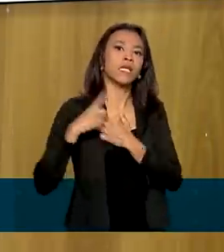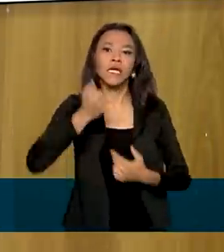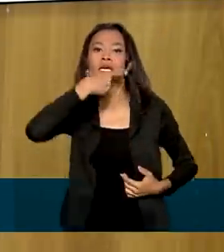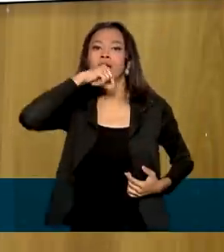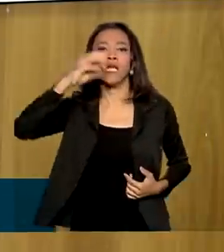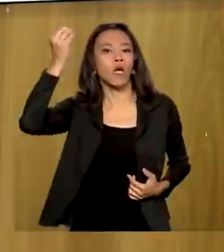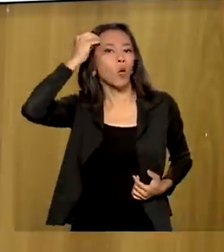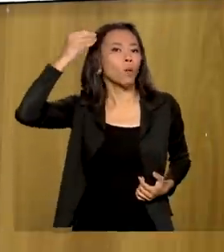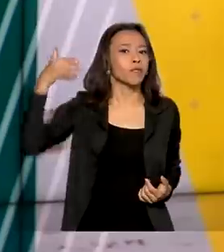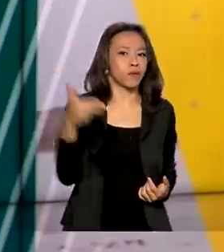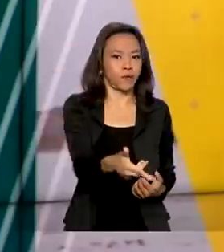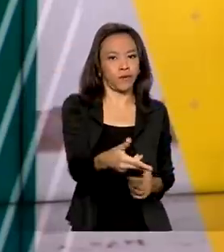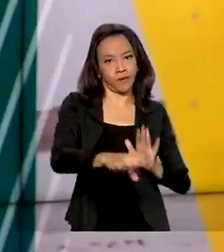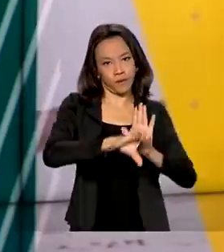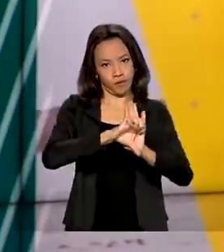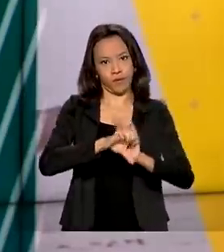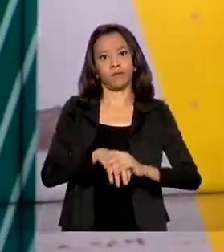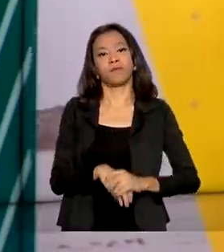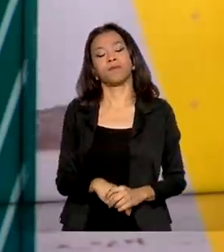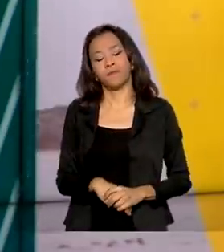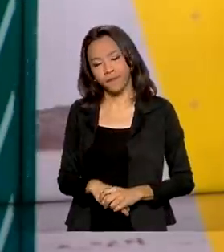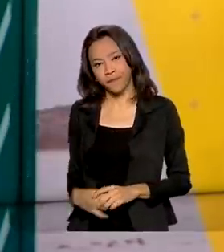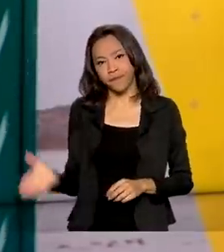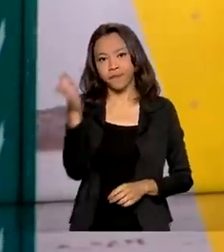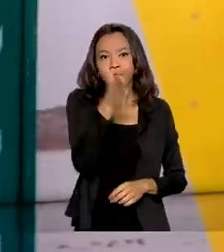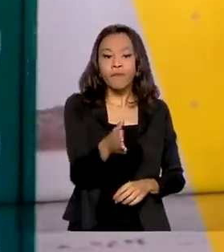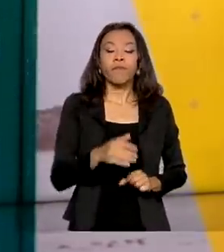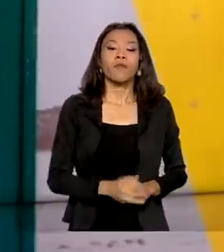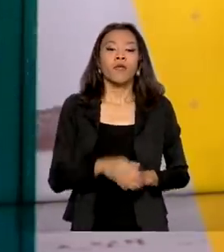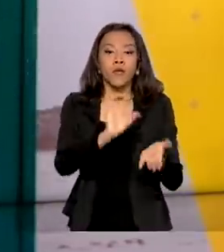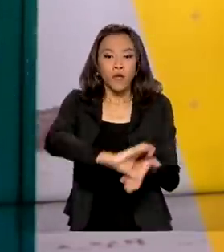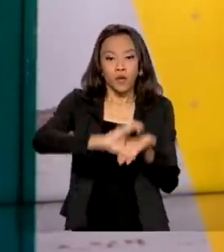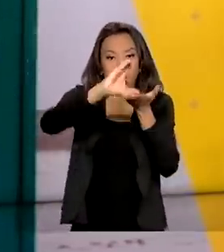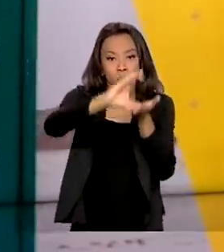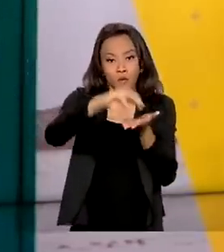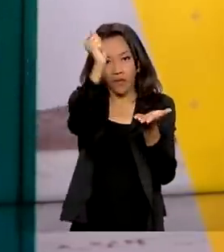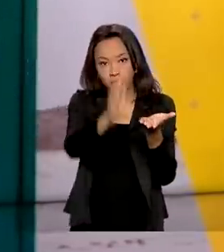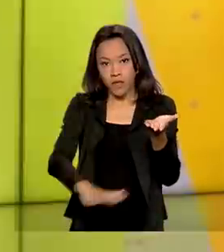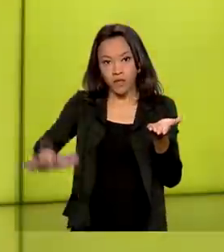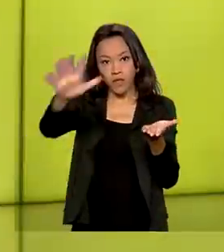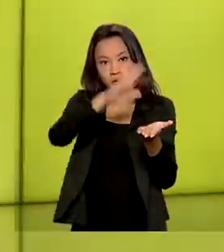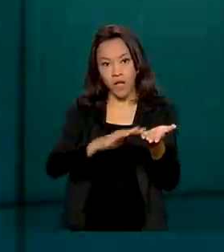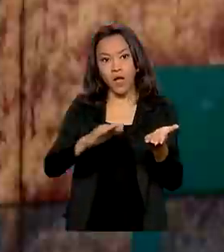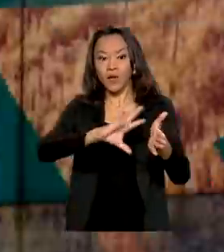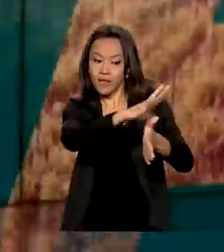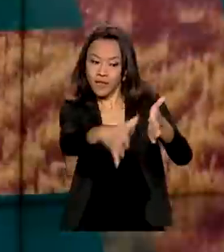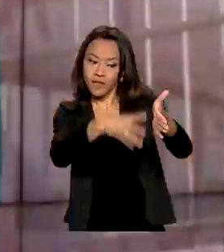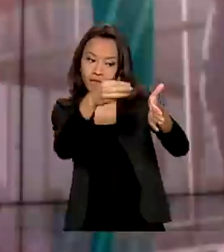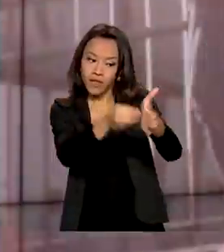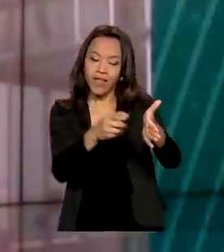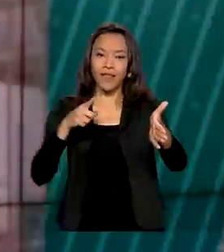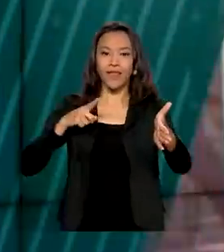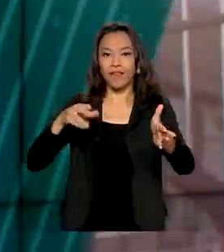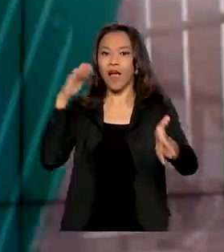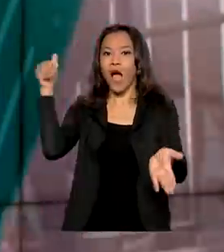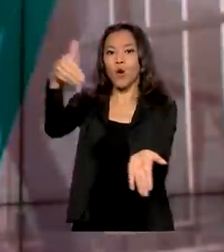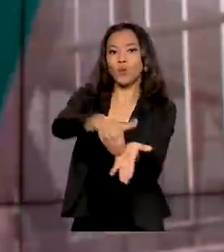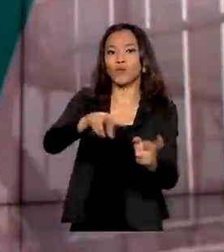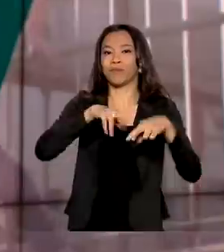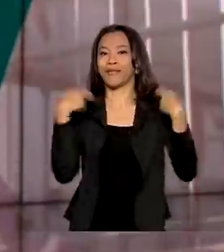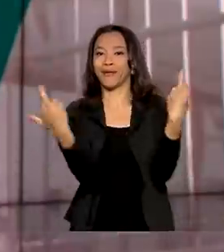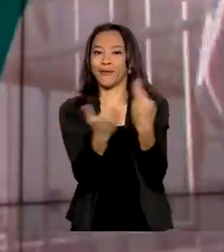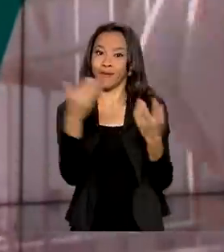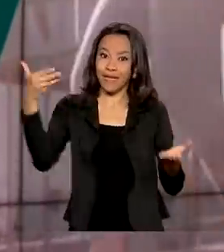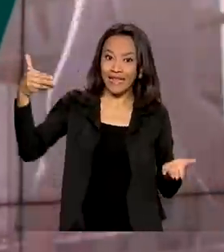verdadeiros autores desses crimes. E o Conselho Nacional da Amazônia Legal realizou a última reunião de 2021. No encontro, foi